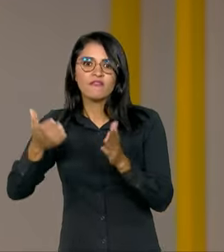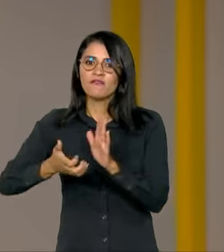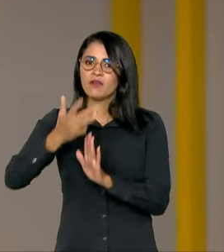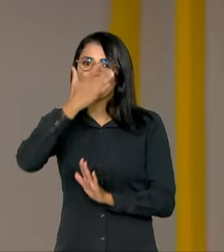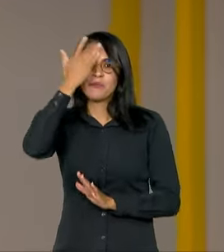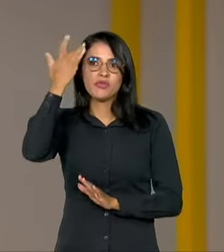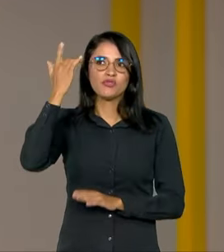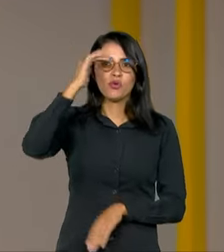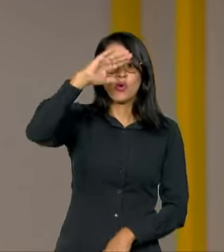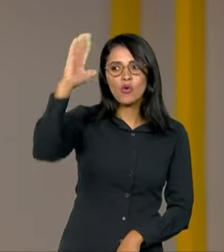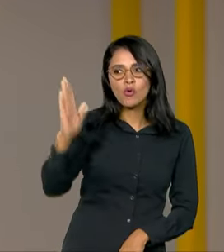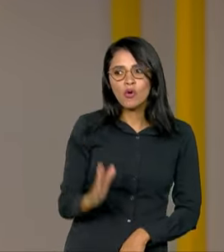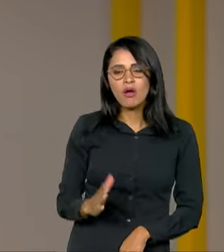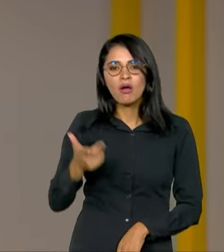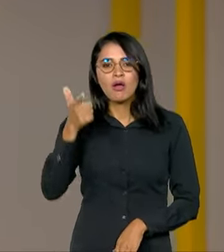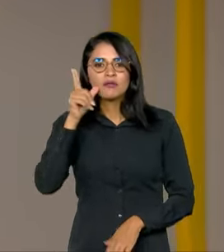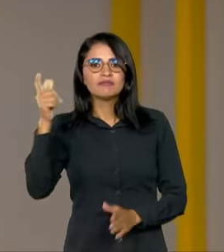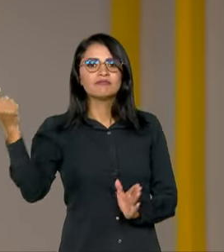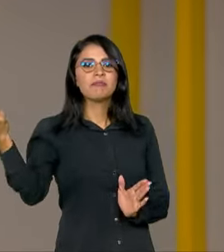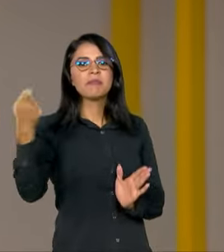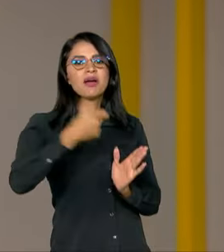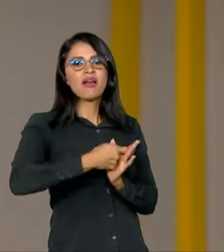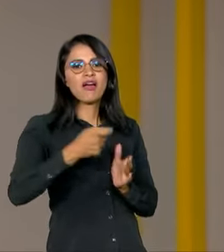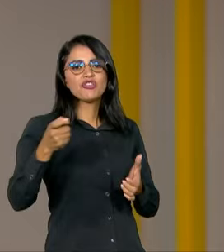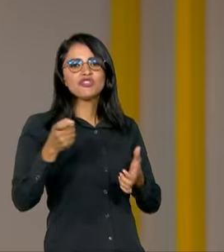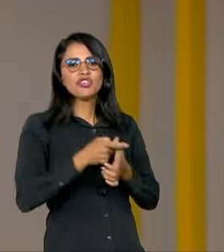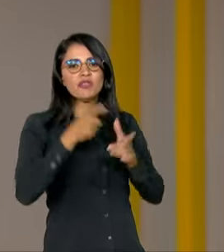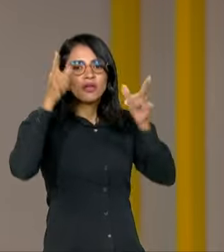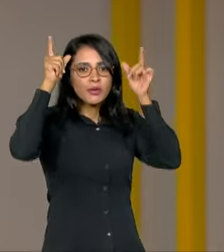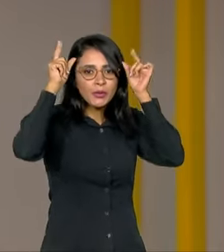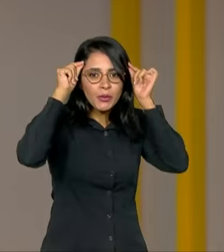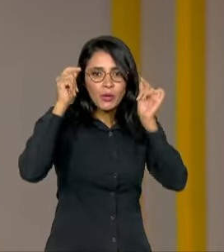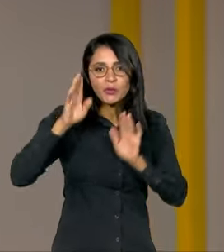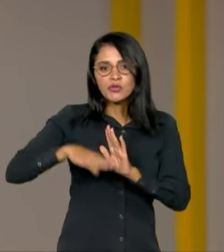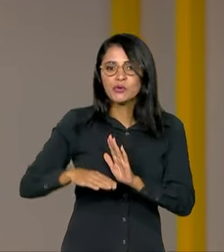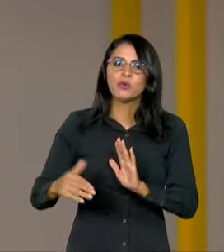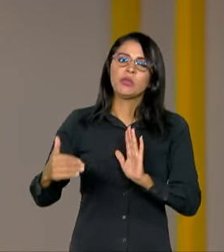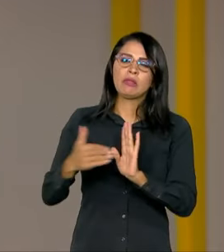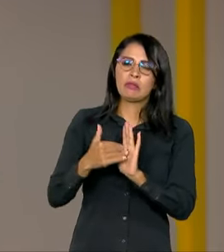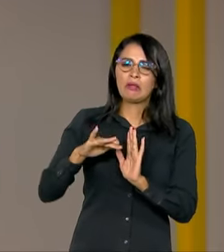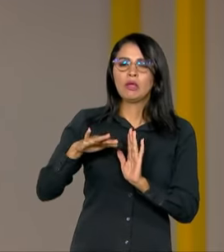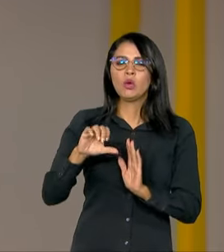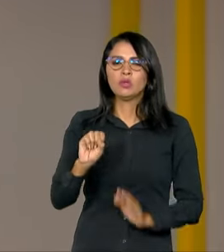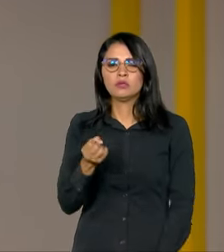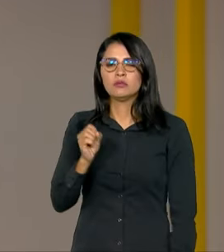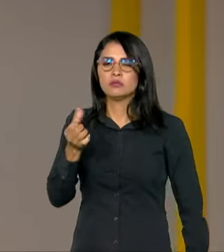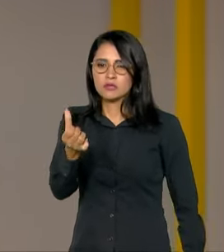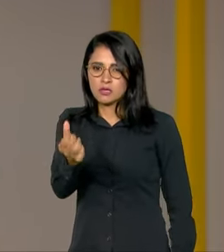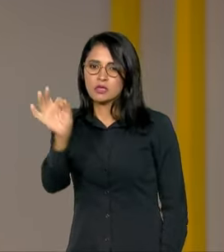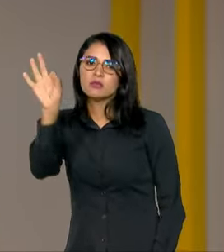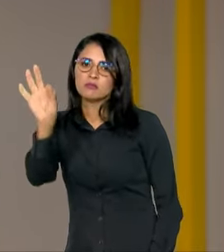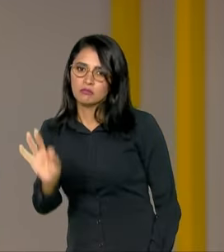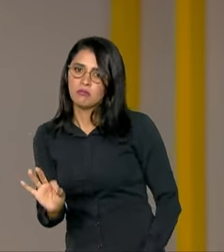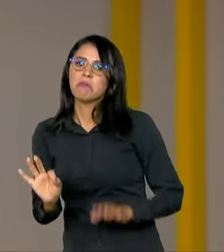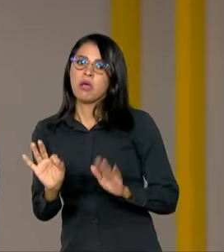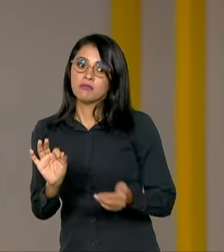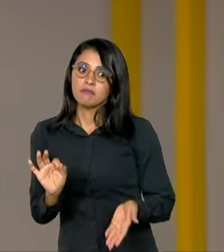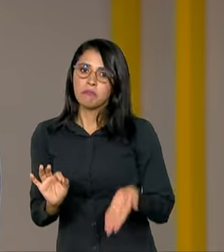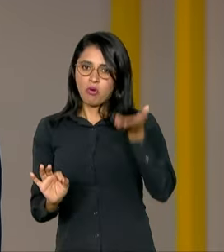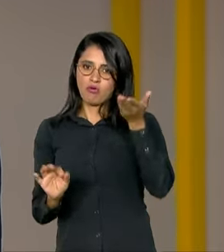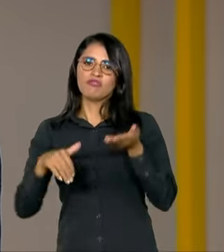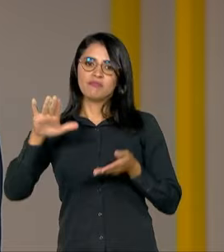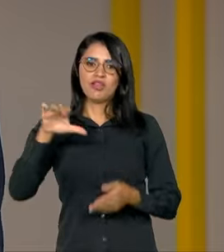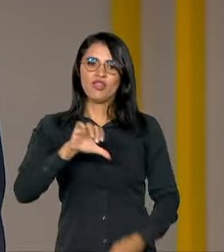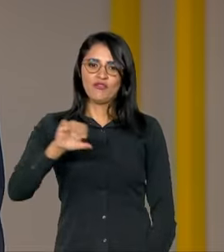em todo o país que têm conseguido quitar dívidas com descontos que na média chegam a 86%, mas podem passar de 90